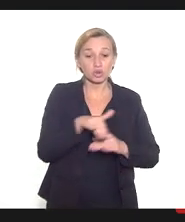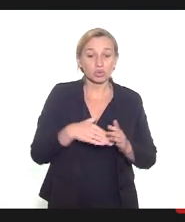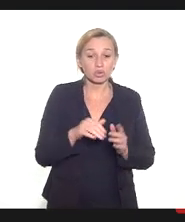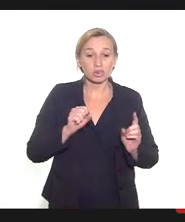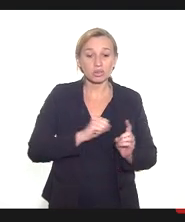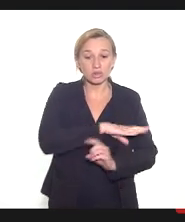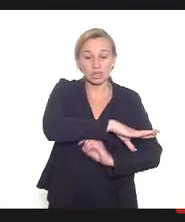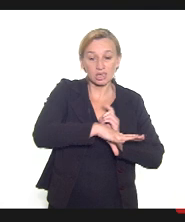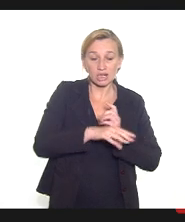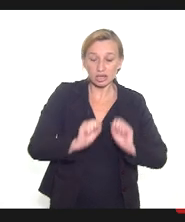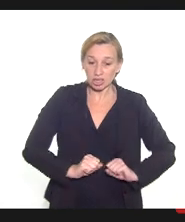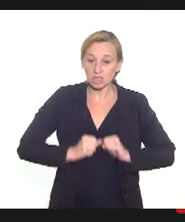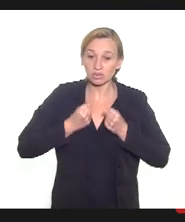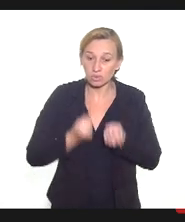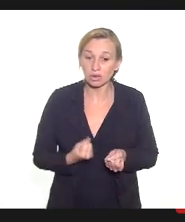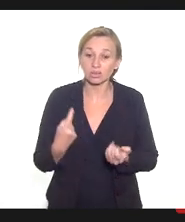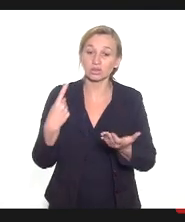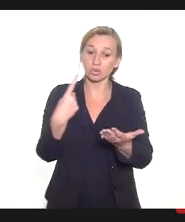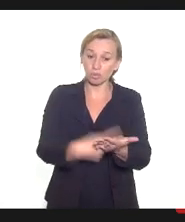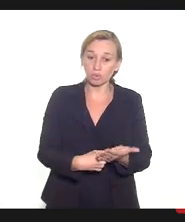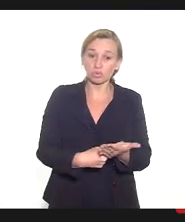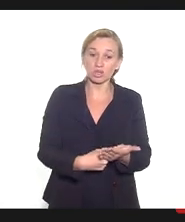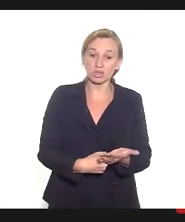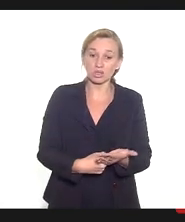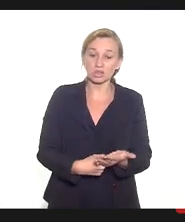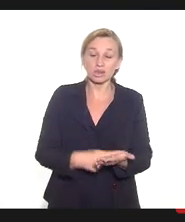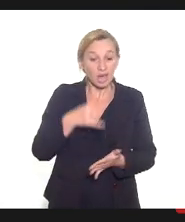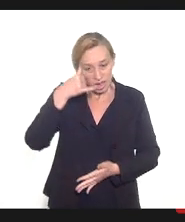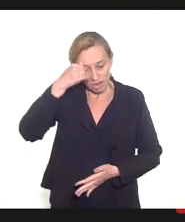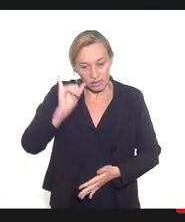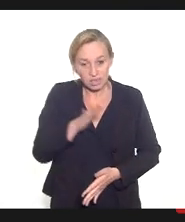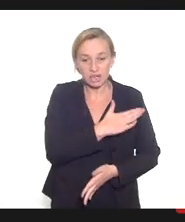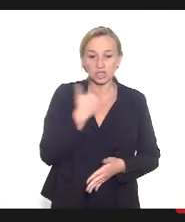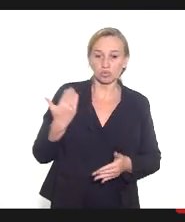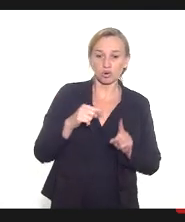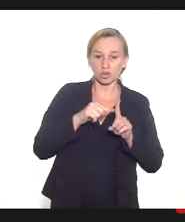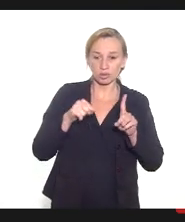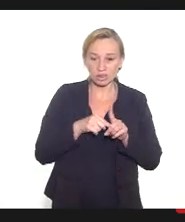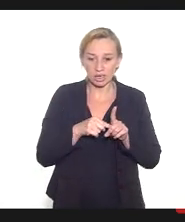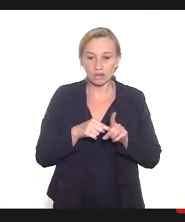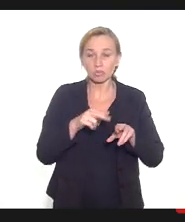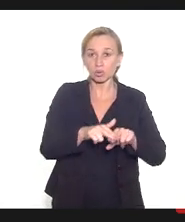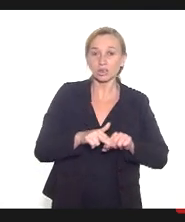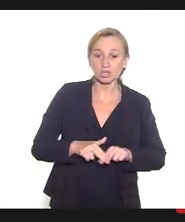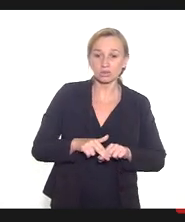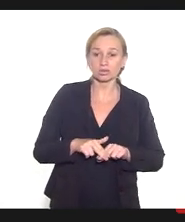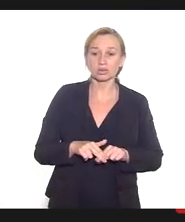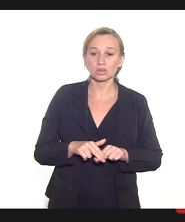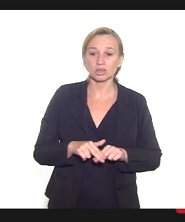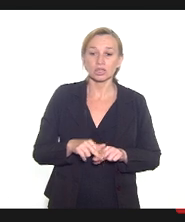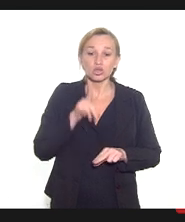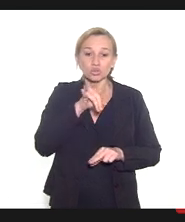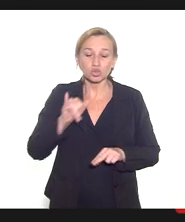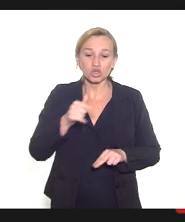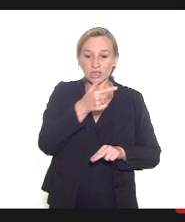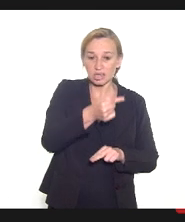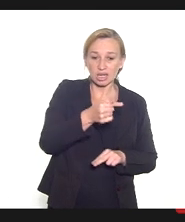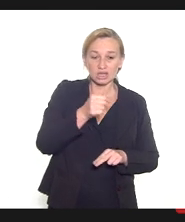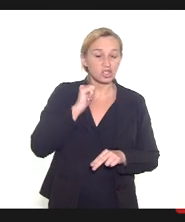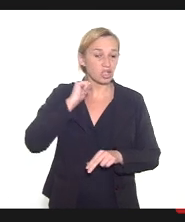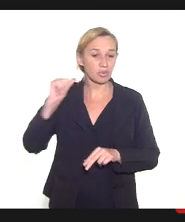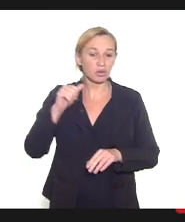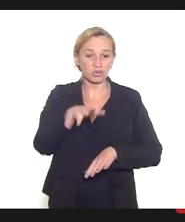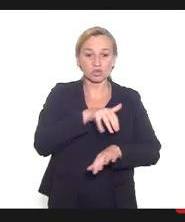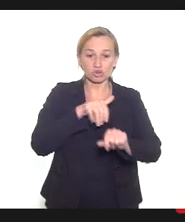que se empenhar nesse compromisso de evitar as mortes maternas, e foi por isso que, no dia 7 de abril, a gente